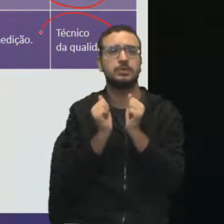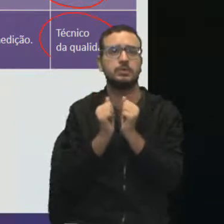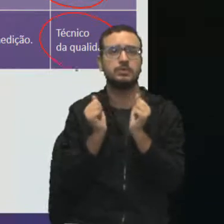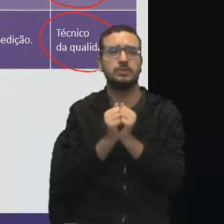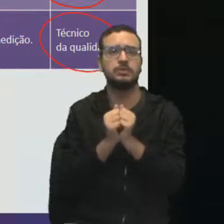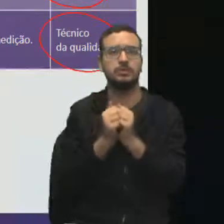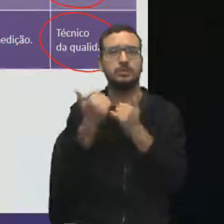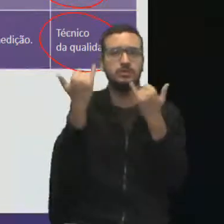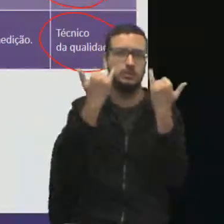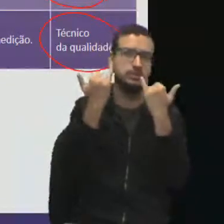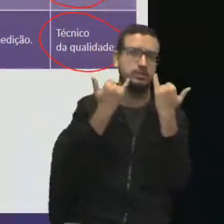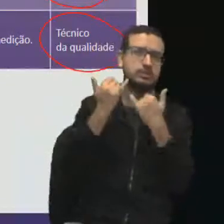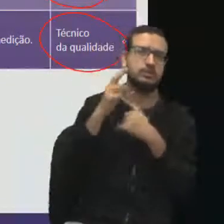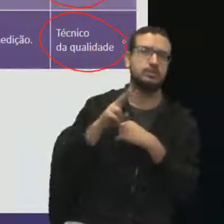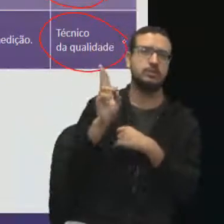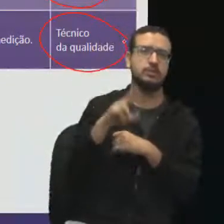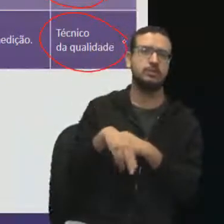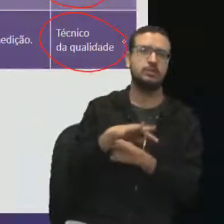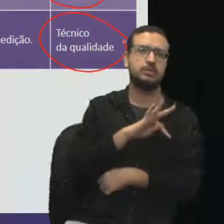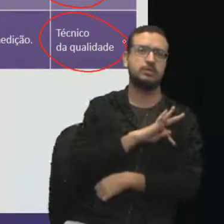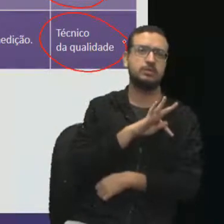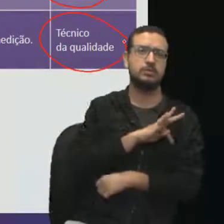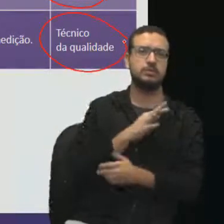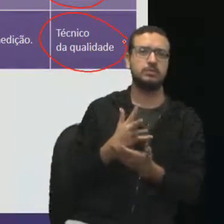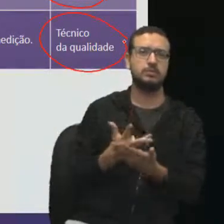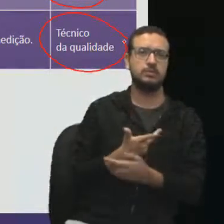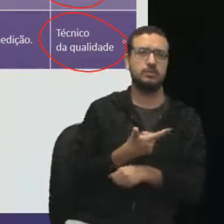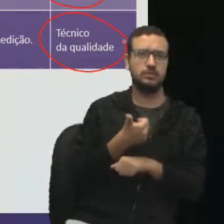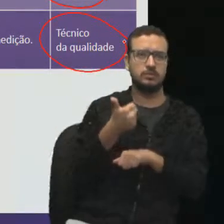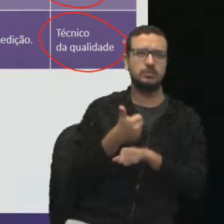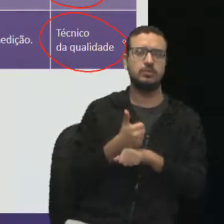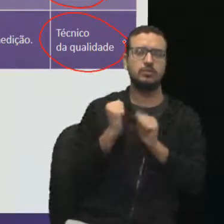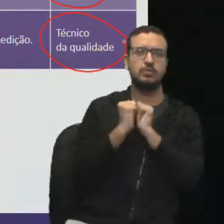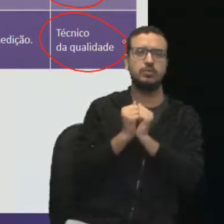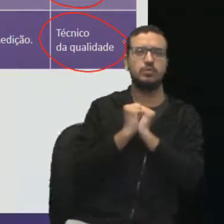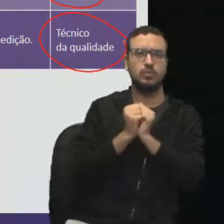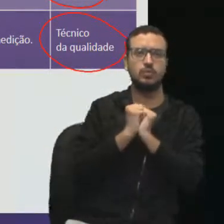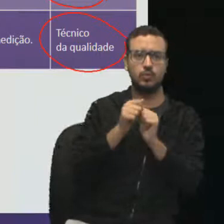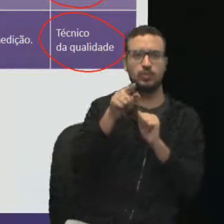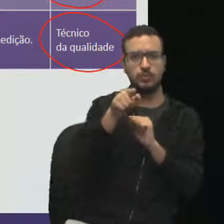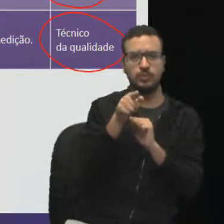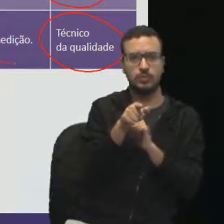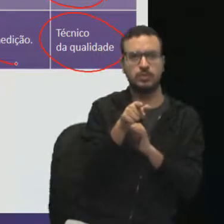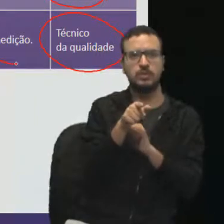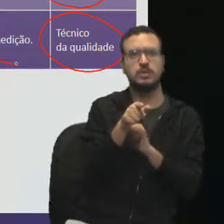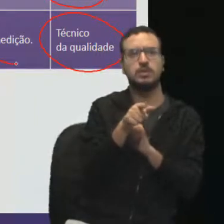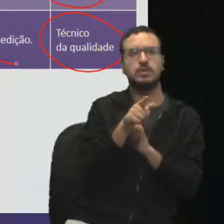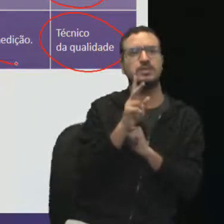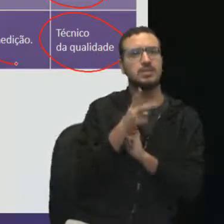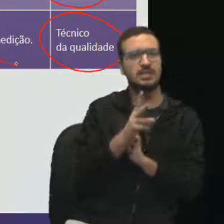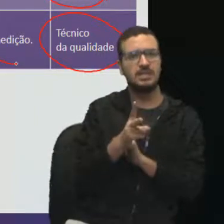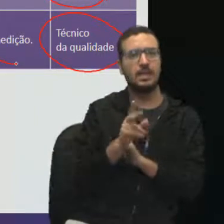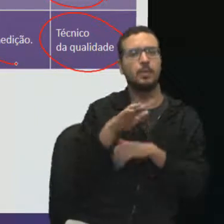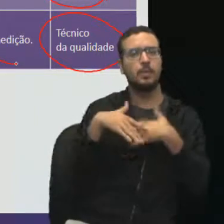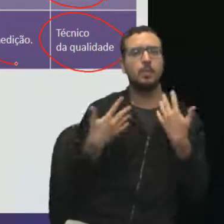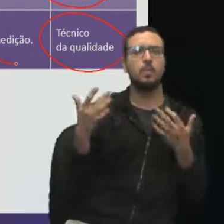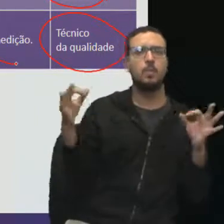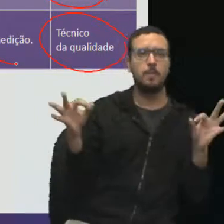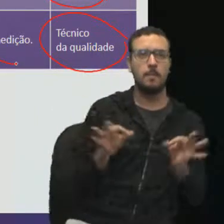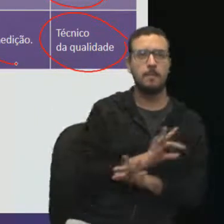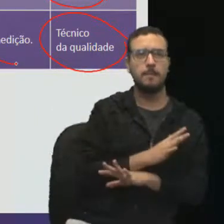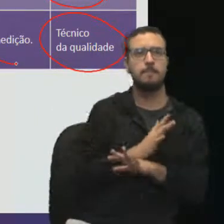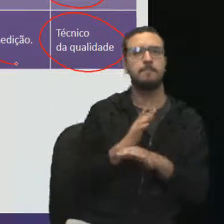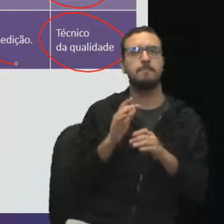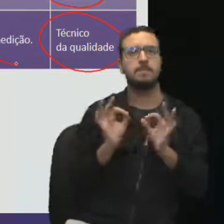técnico de qualidade, aquela pessoa lá do nosso time, junto com você, gestor da qualidade, sempre que acabar um processo aí de